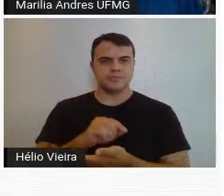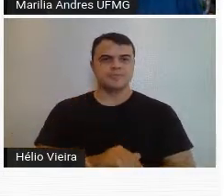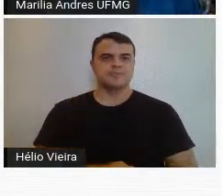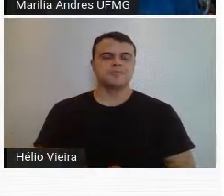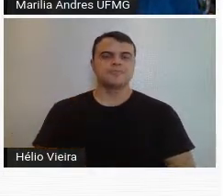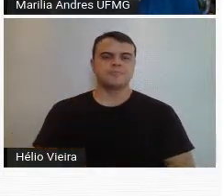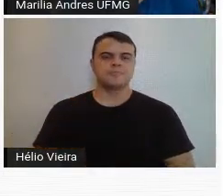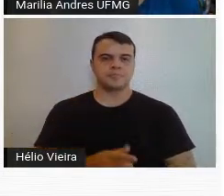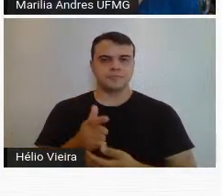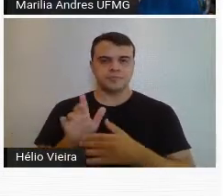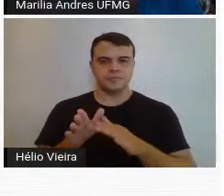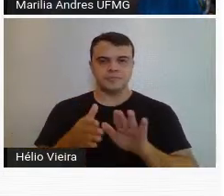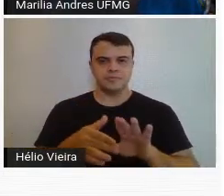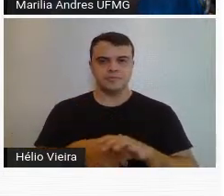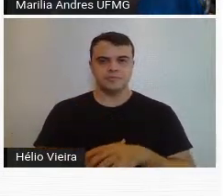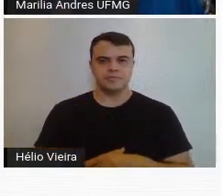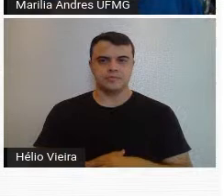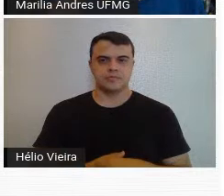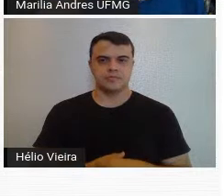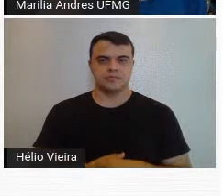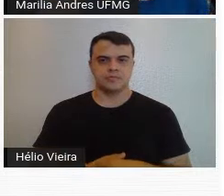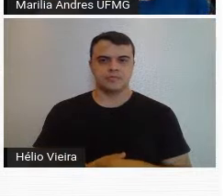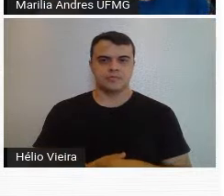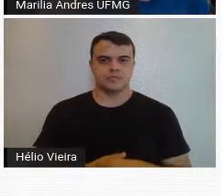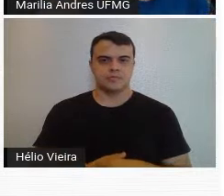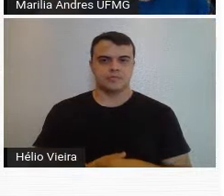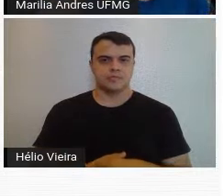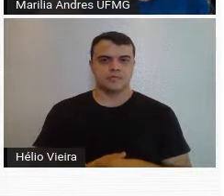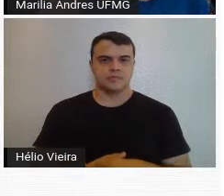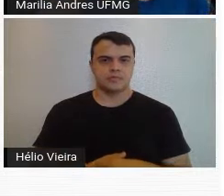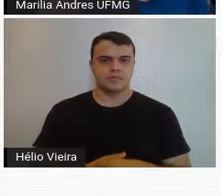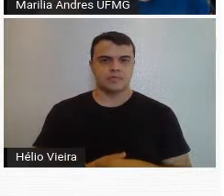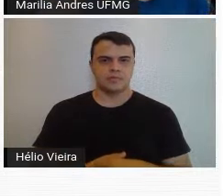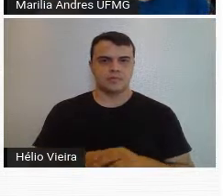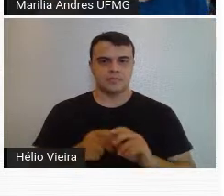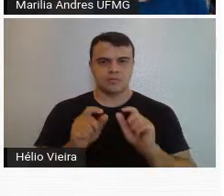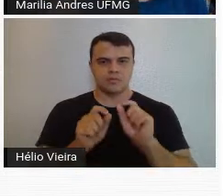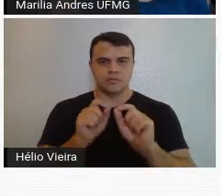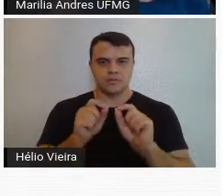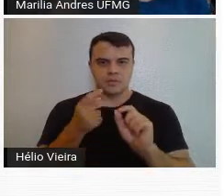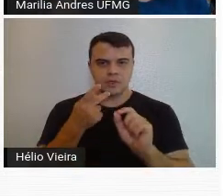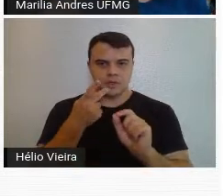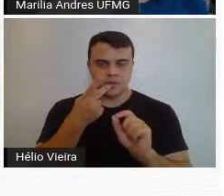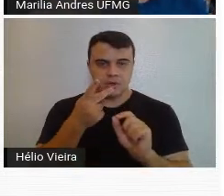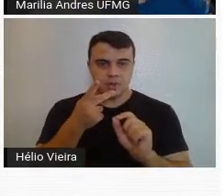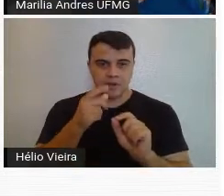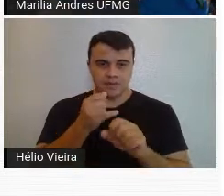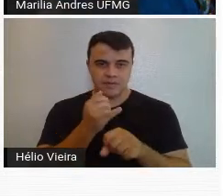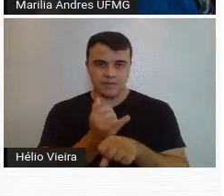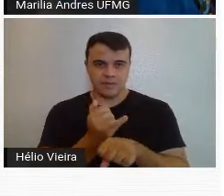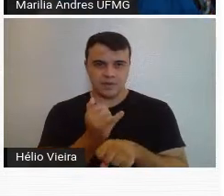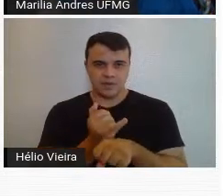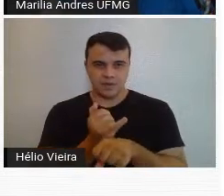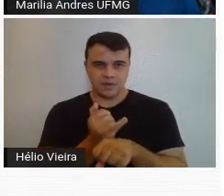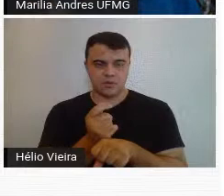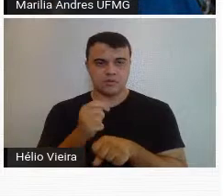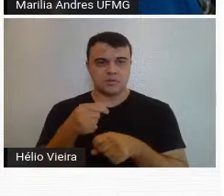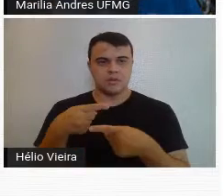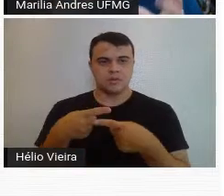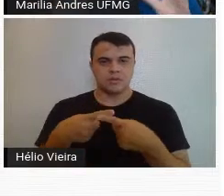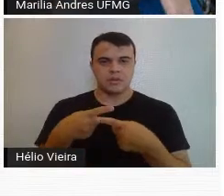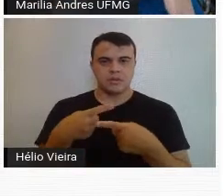Pode passar. E aqui é uma escultura que está no Museu da Pampulha, escultura em ferro, que a gente vê muito o trabalho